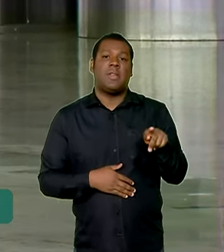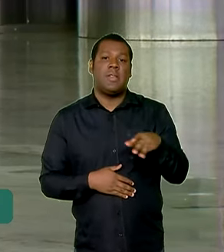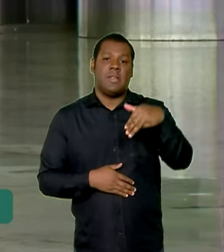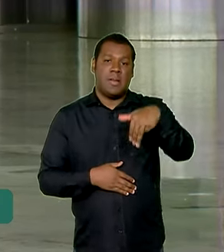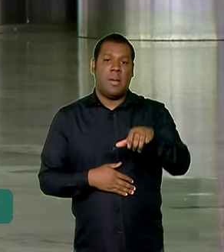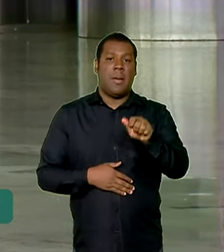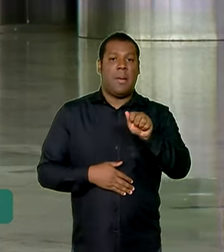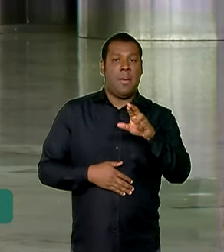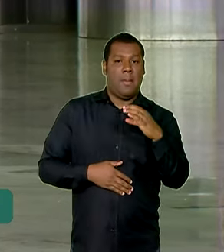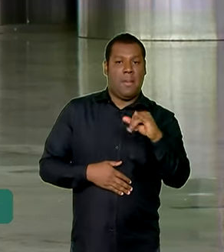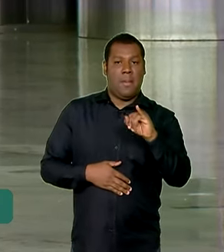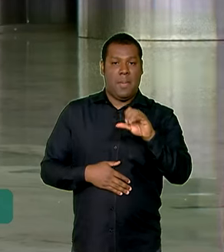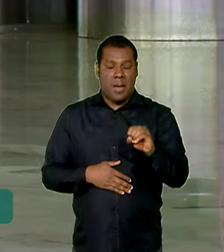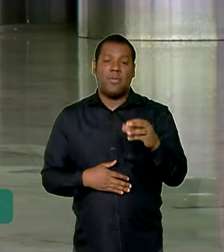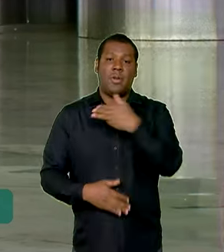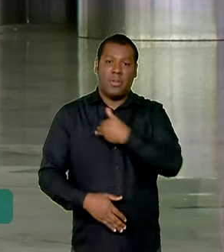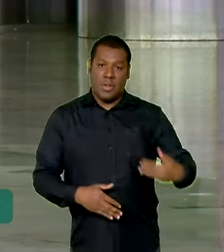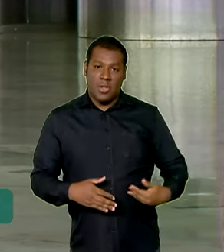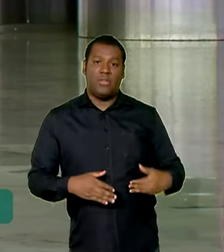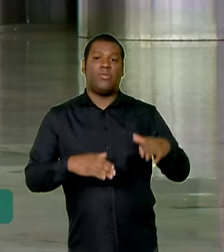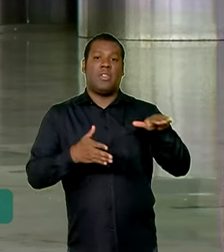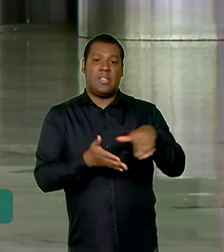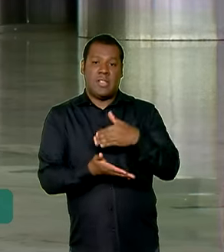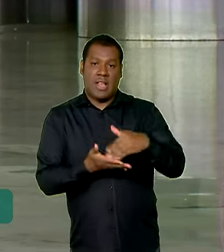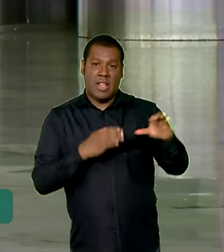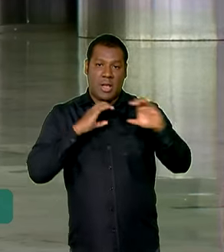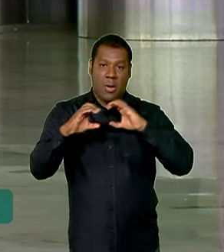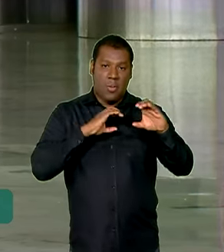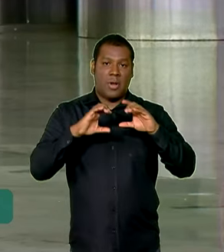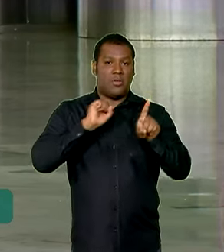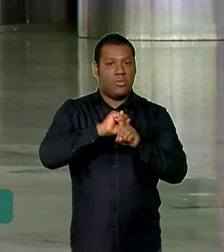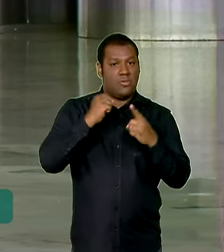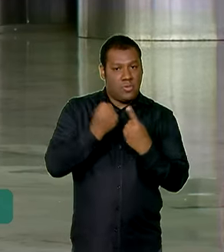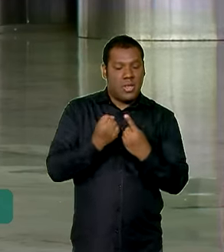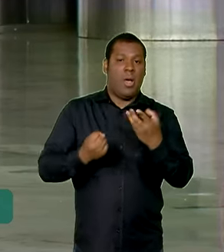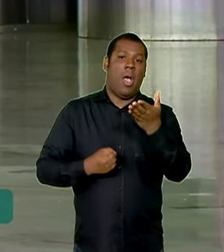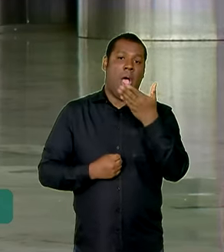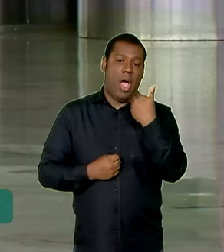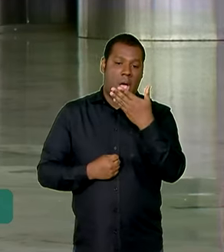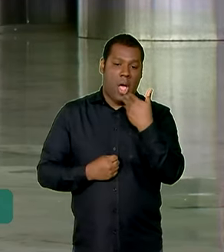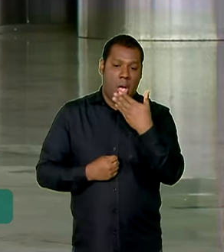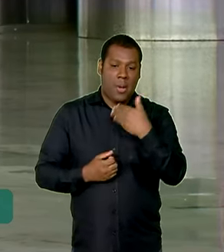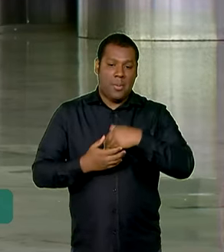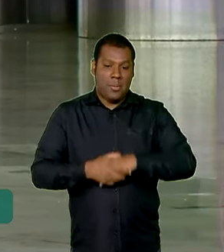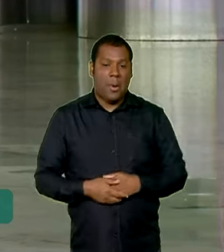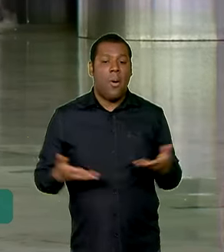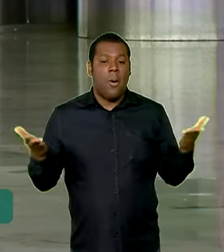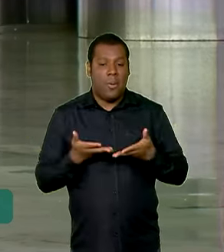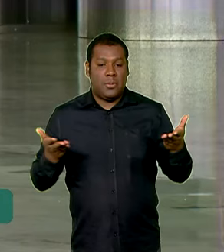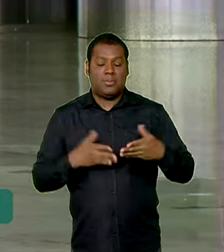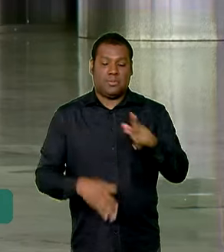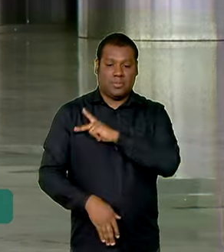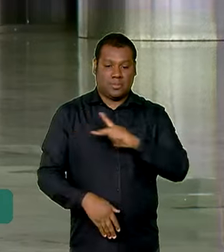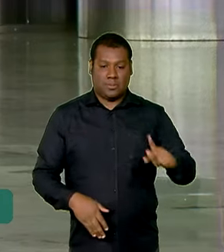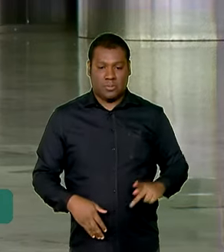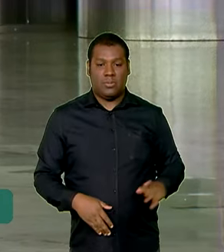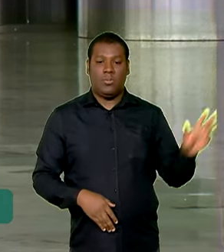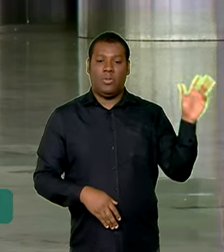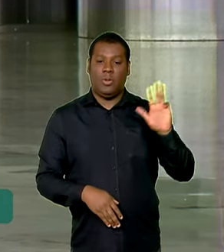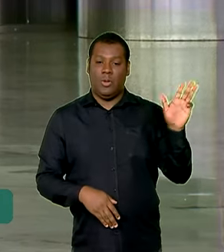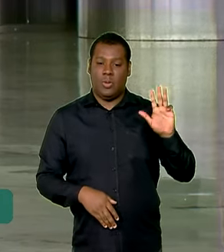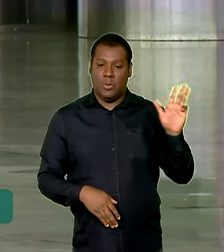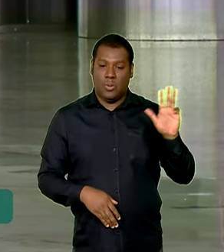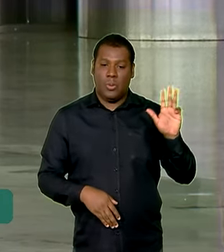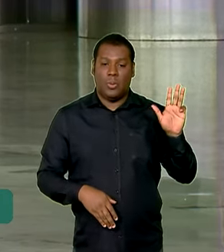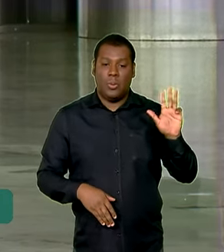e o ministro da Secretaria de Comunicação Social, Paulo Pimenta. Hoje, também, o presidente se reúne, antes do evento da tarde, antes